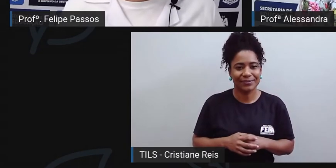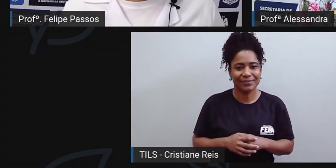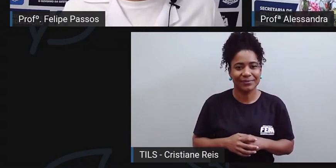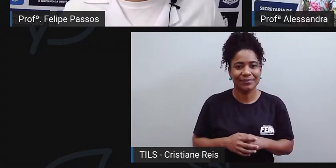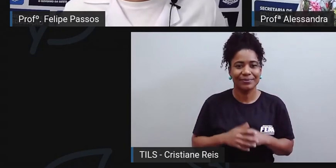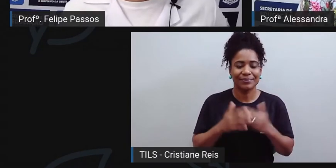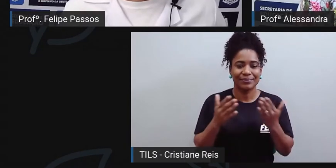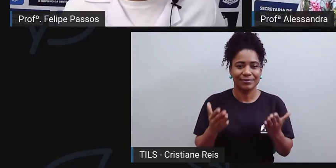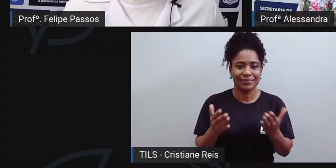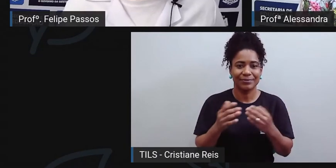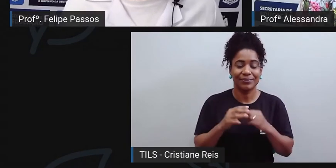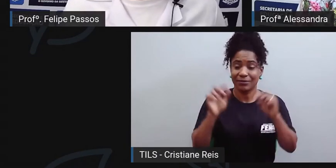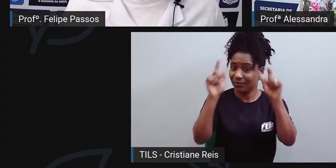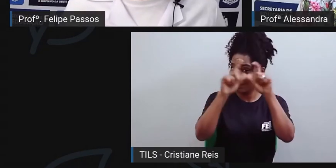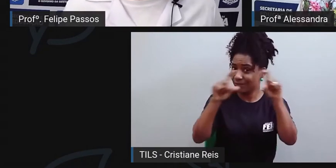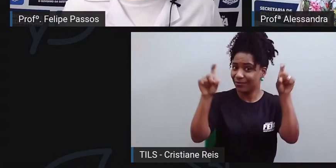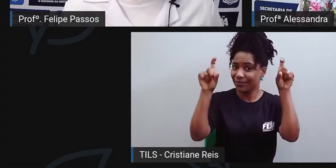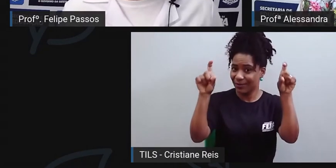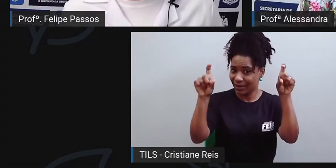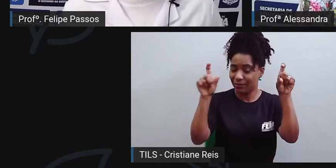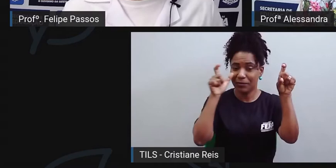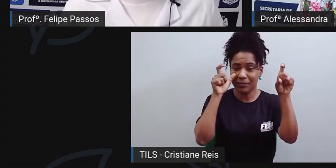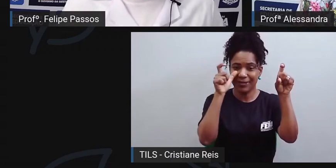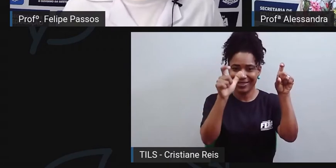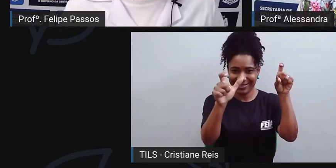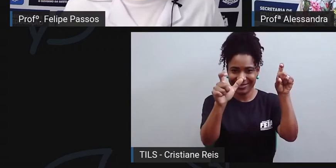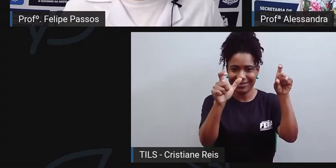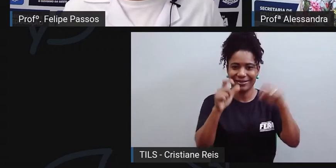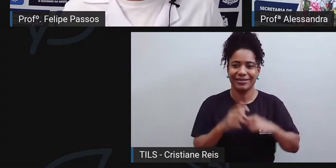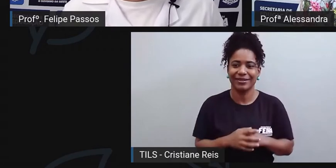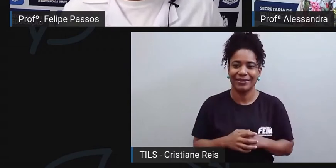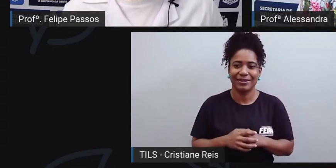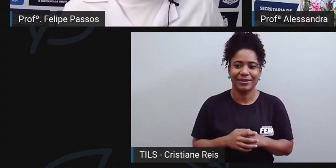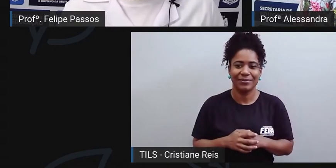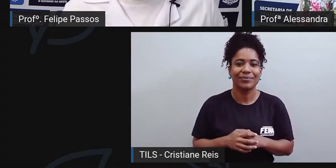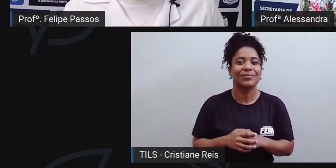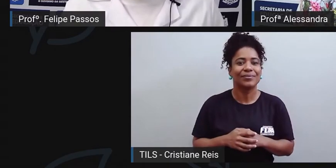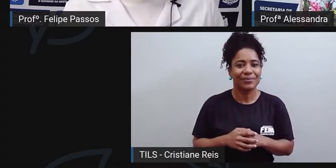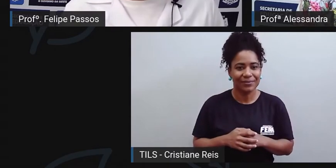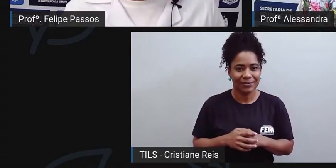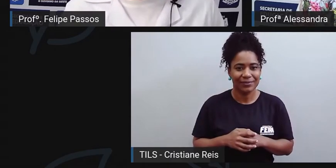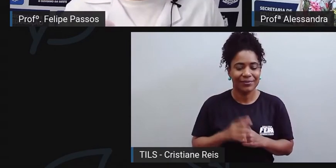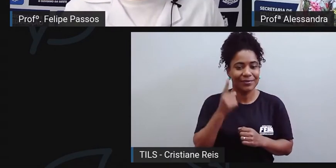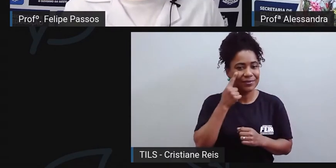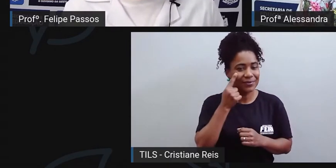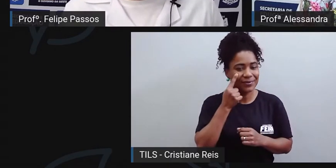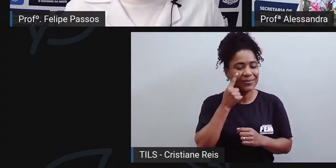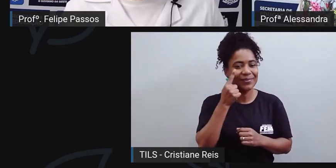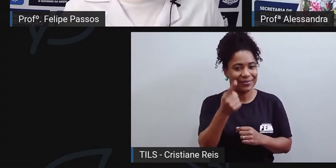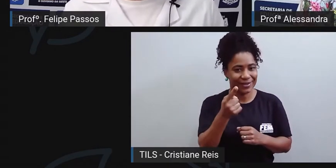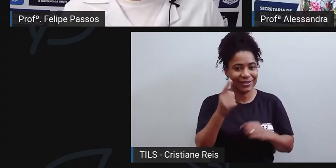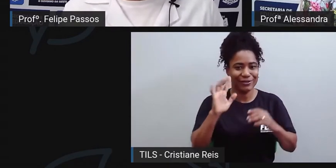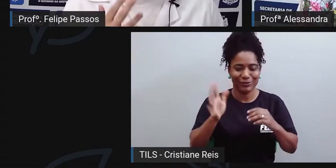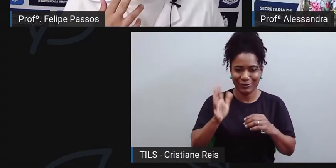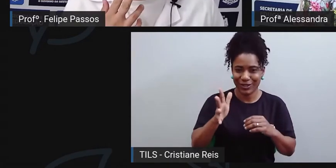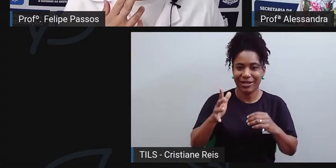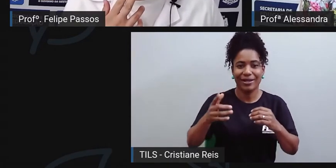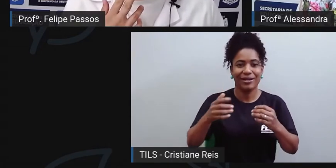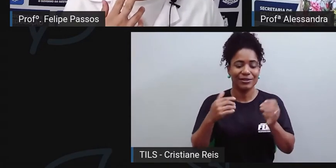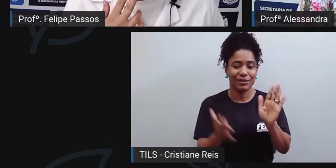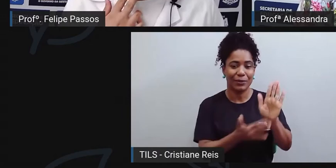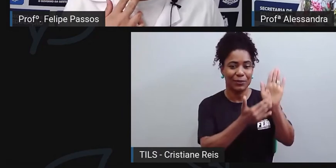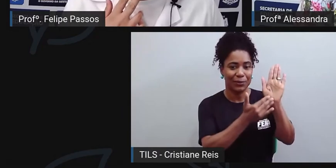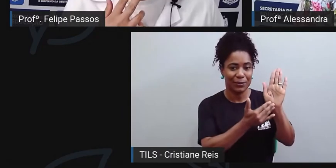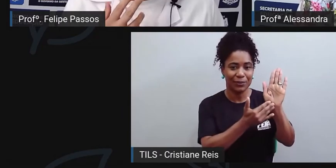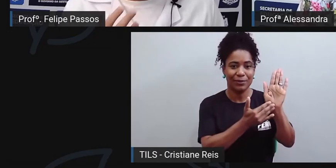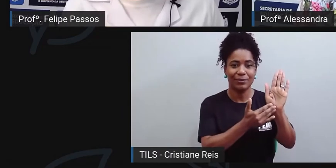finalizar um tópico que eu acho muito interessante, que eu acho que deve ser discutido não só nesse espaço aqui, mas em vários outros espaços, que é a